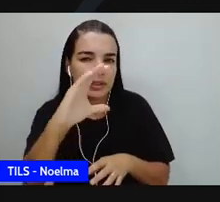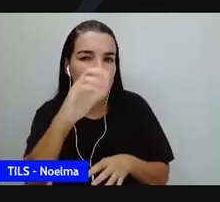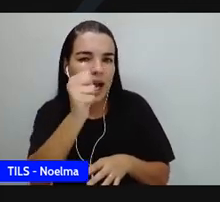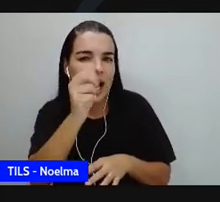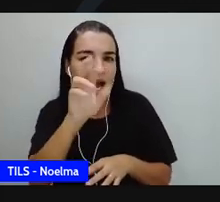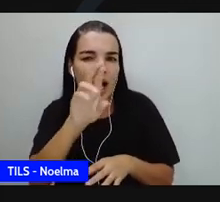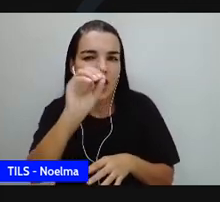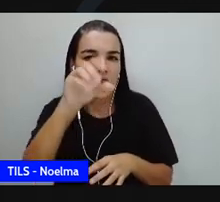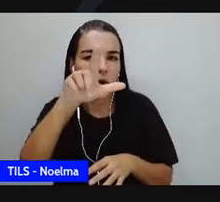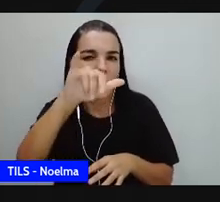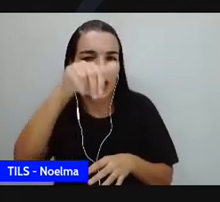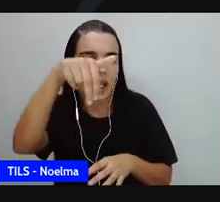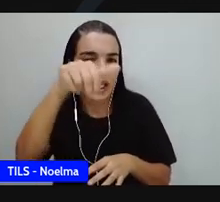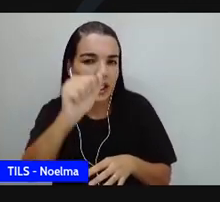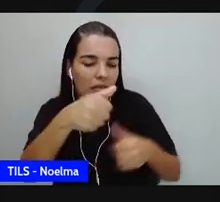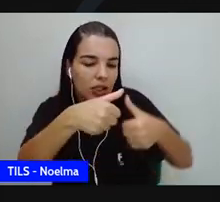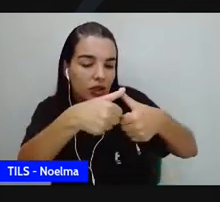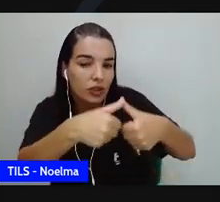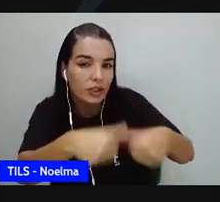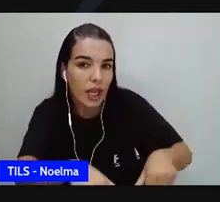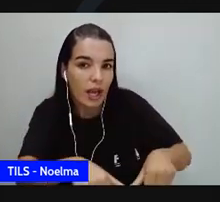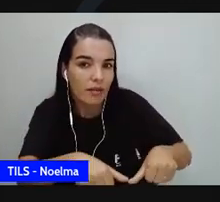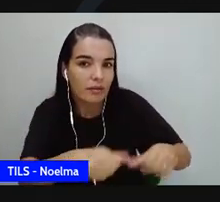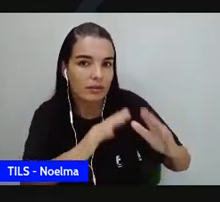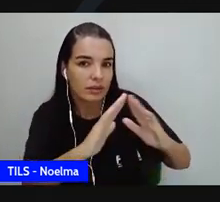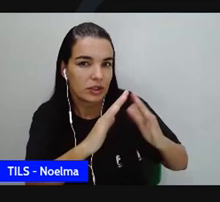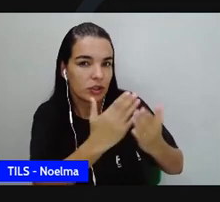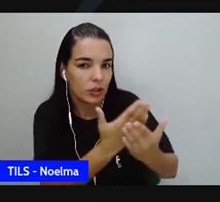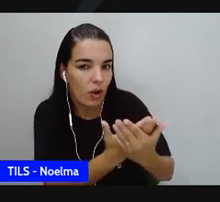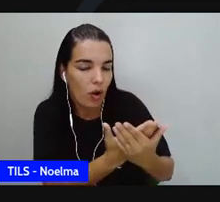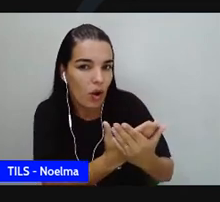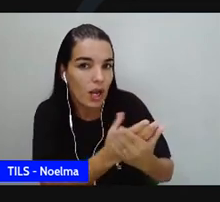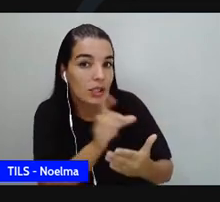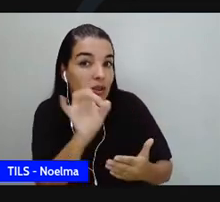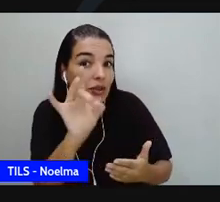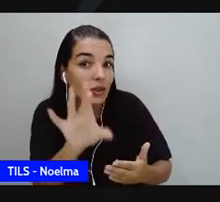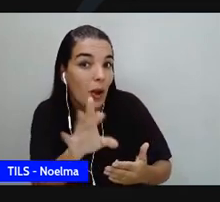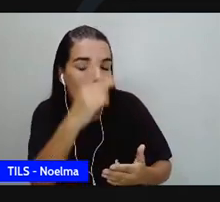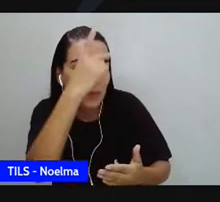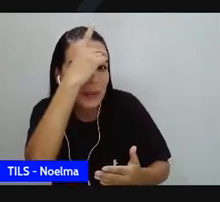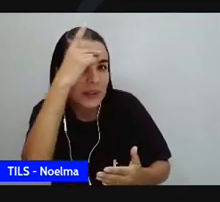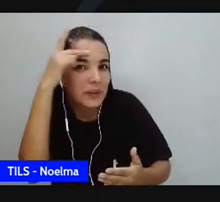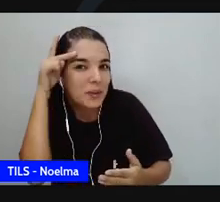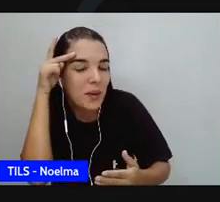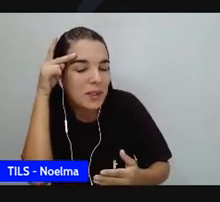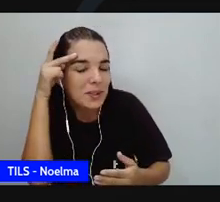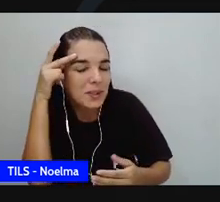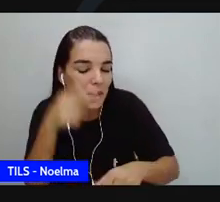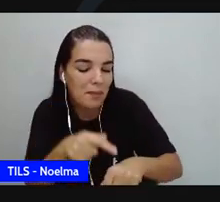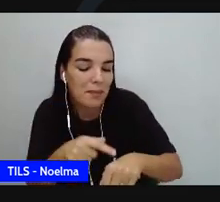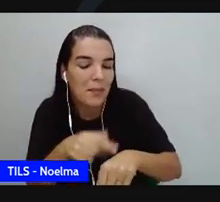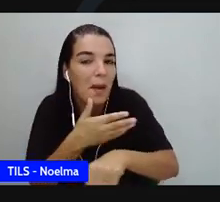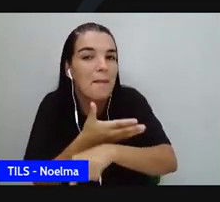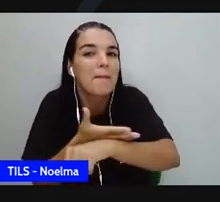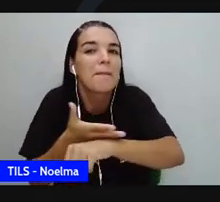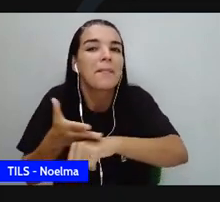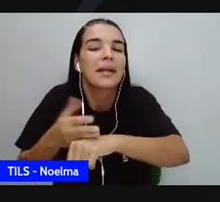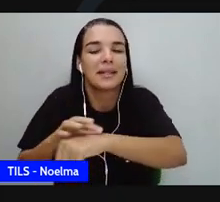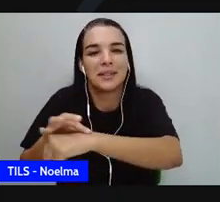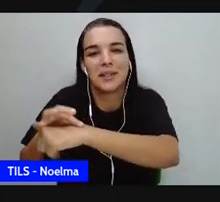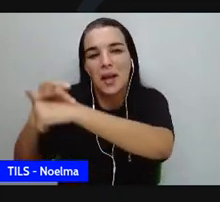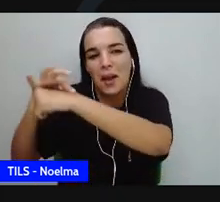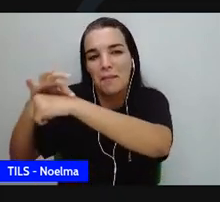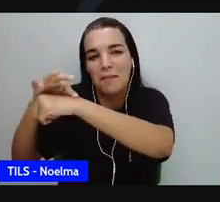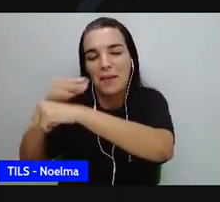grande maioria absoluta era de estudantes de pele clara. Dando conta, foi